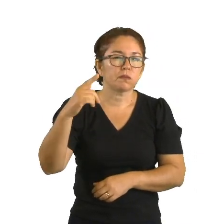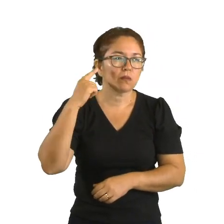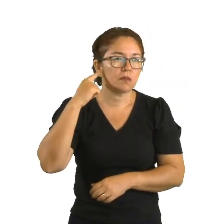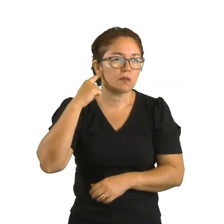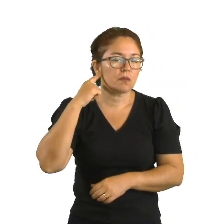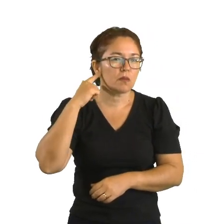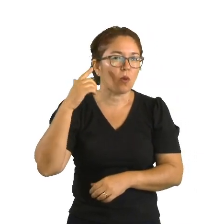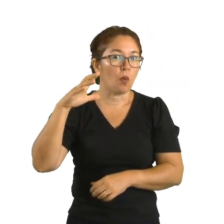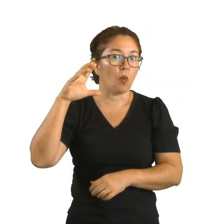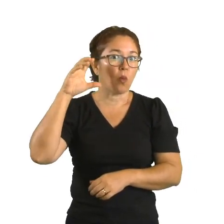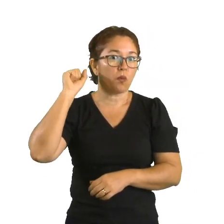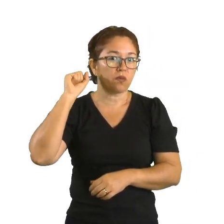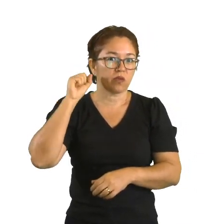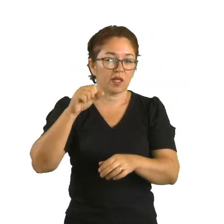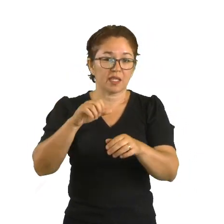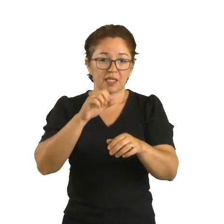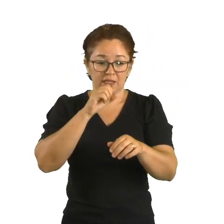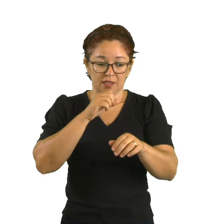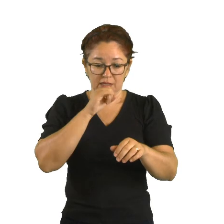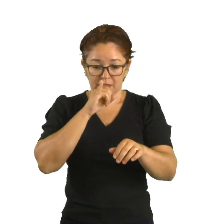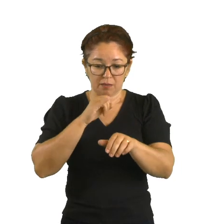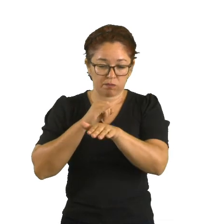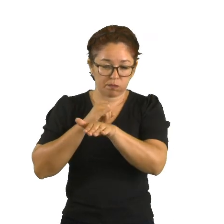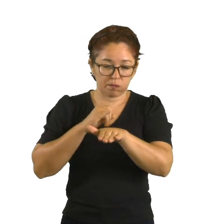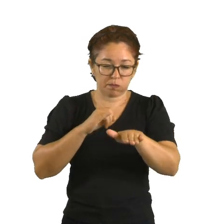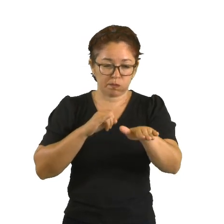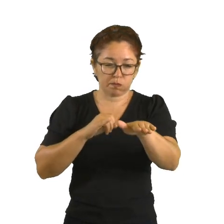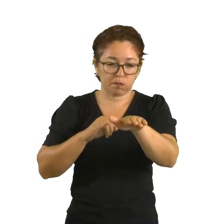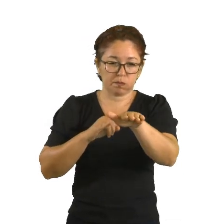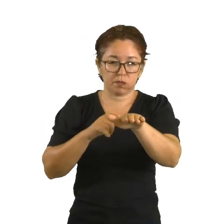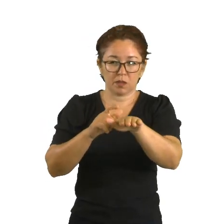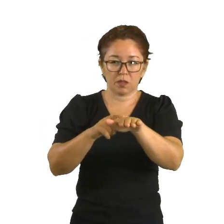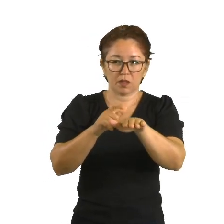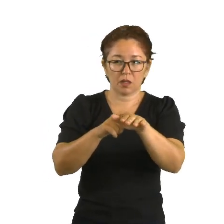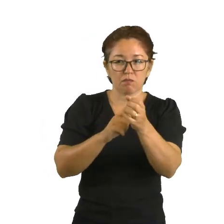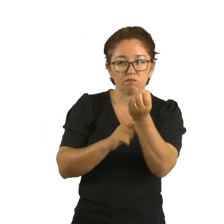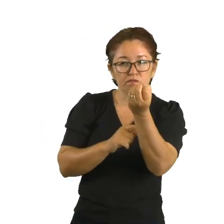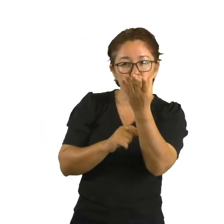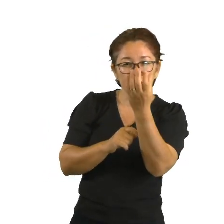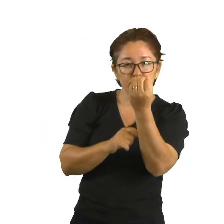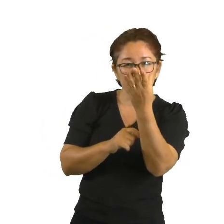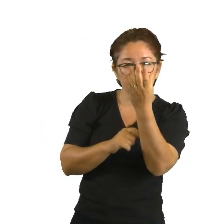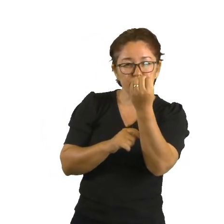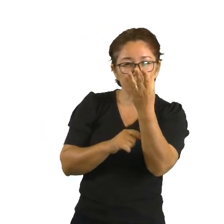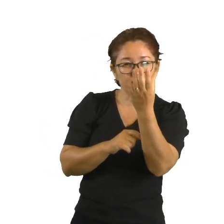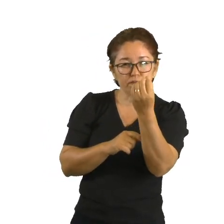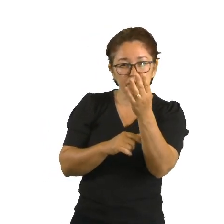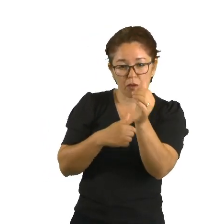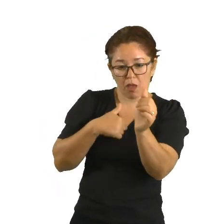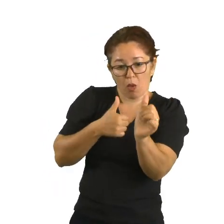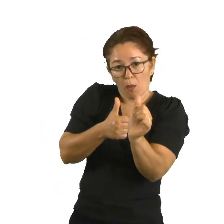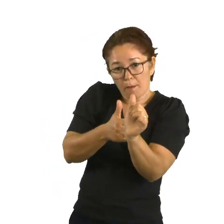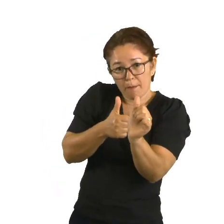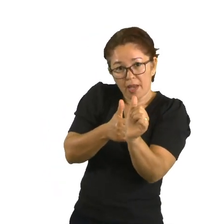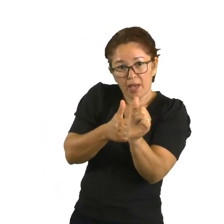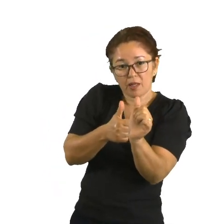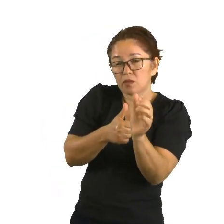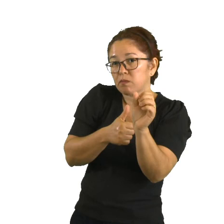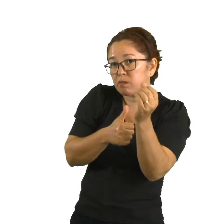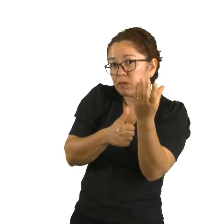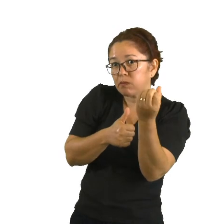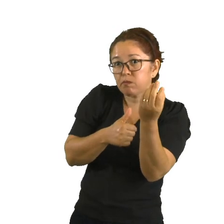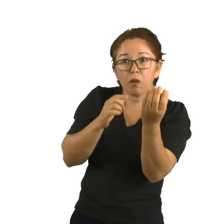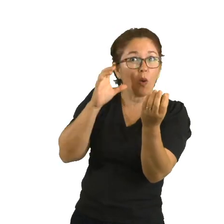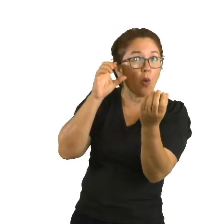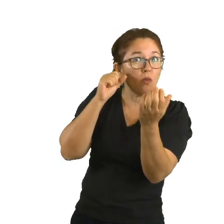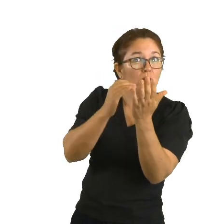frequência. Um exemplo desse som aí é o da ambulância. Olha aí na imagem que vocês estão vendo que quando ele fica mais